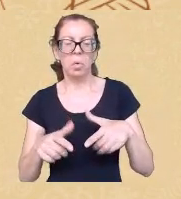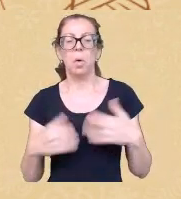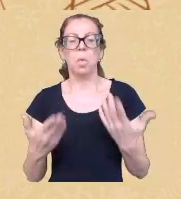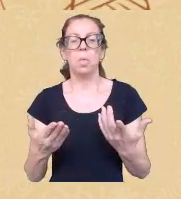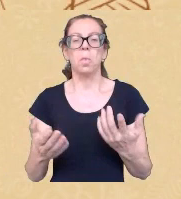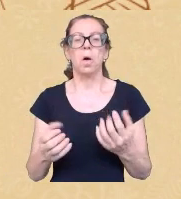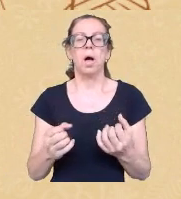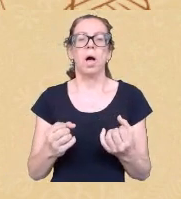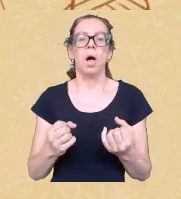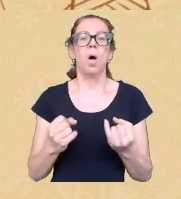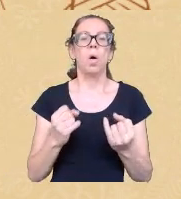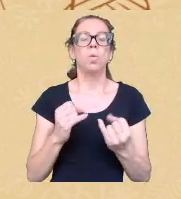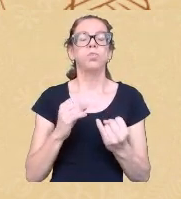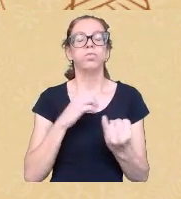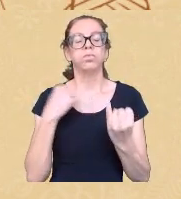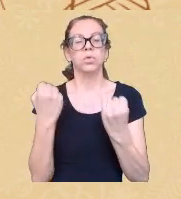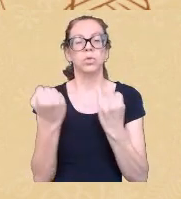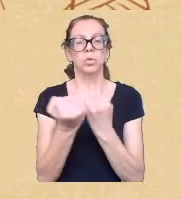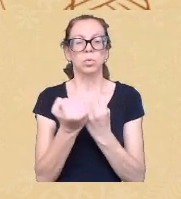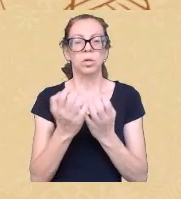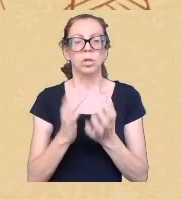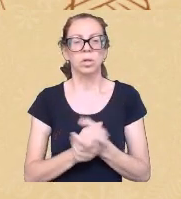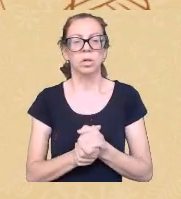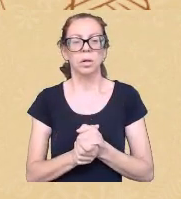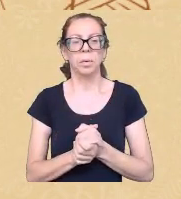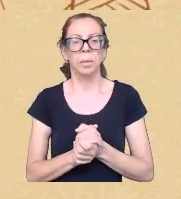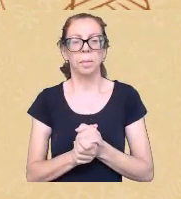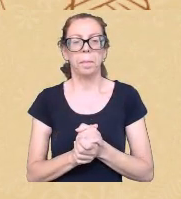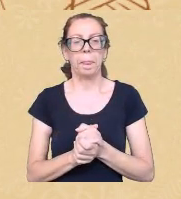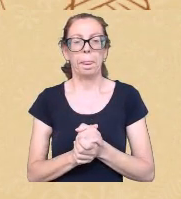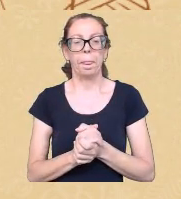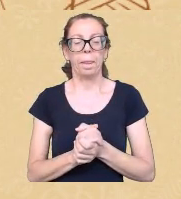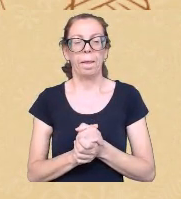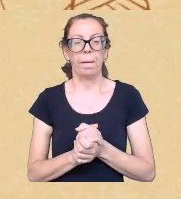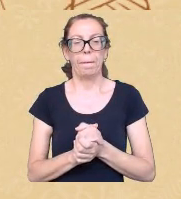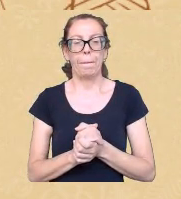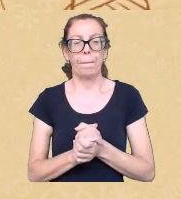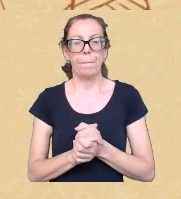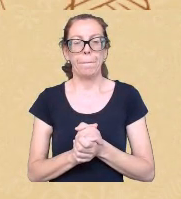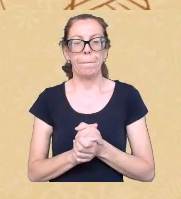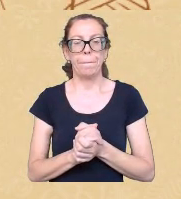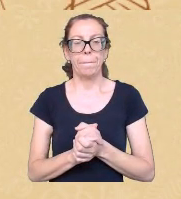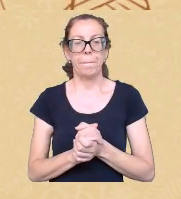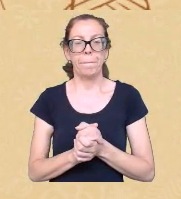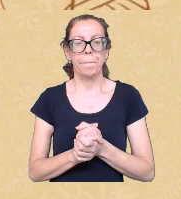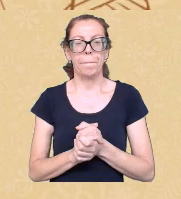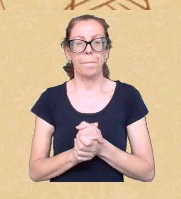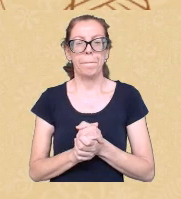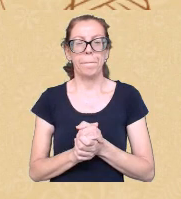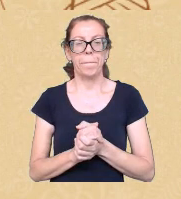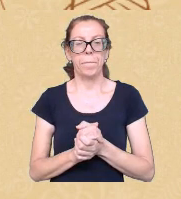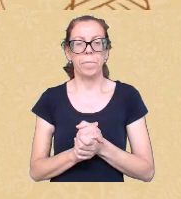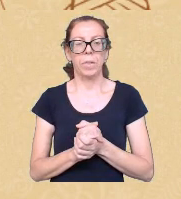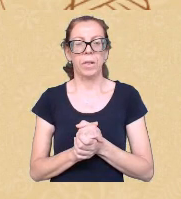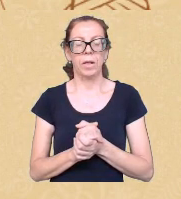qual atividade é urgente né que esse que essas leituras etnocidas sejam